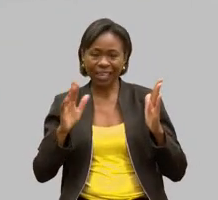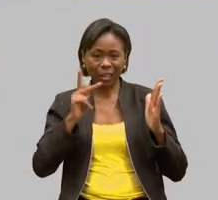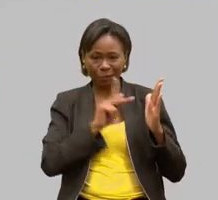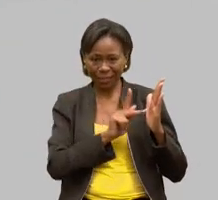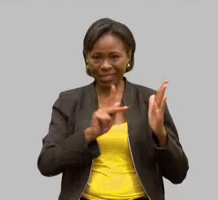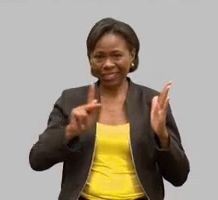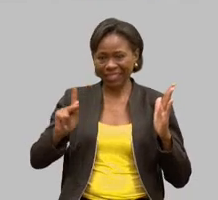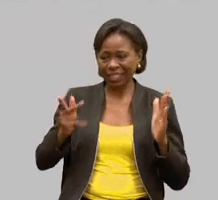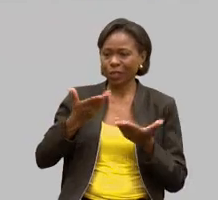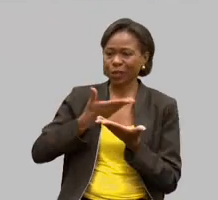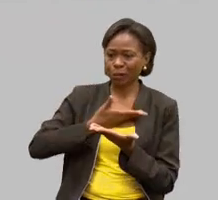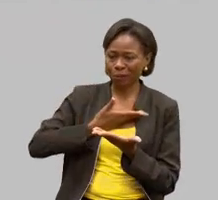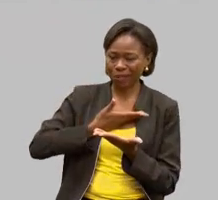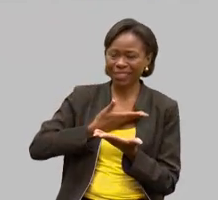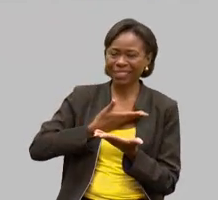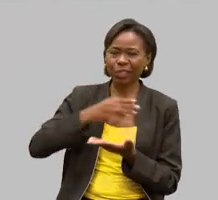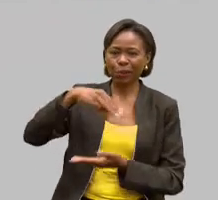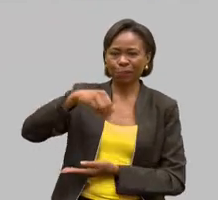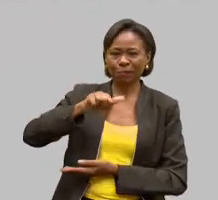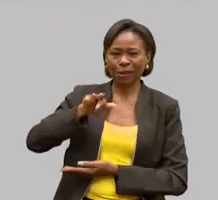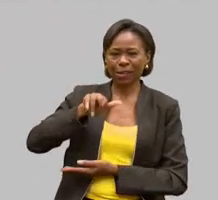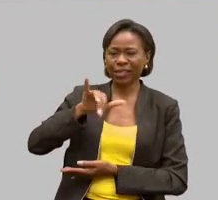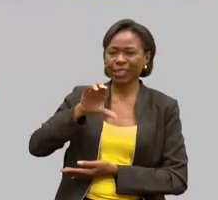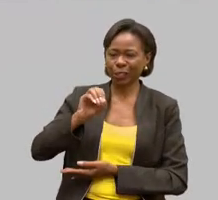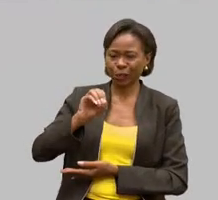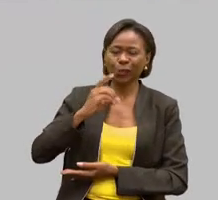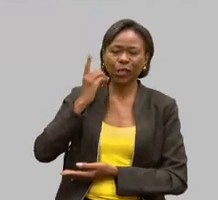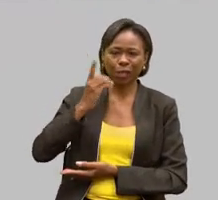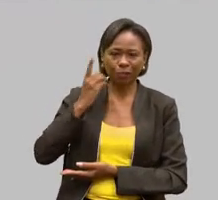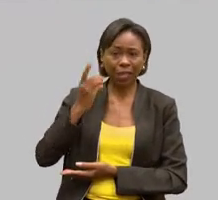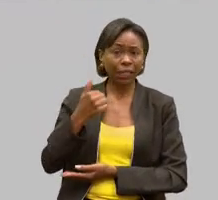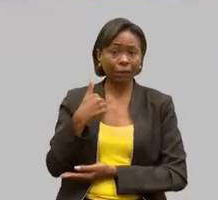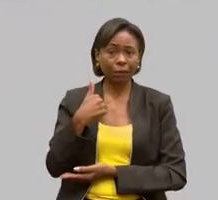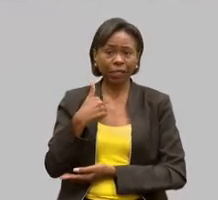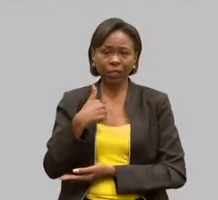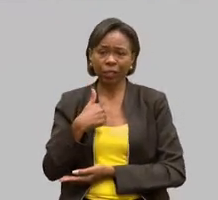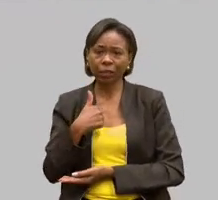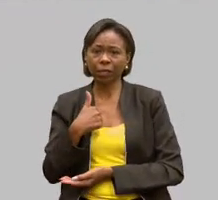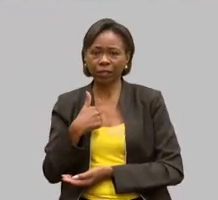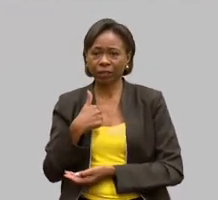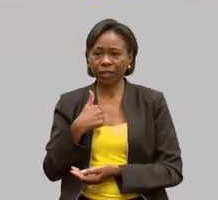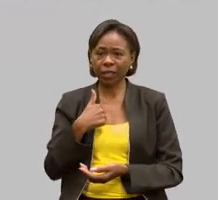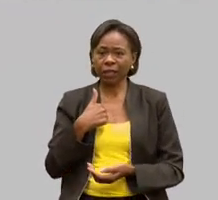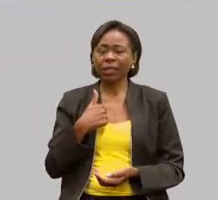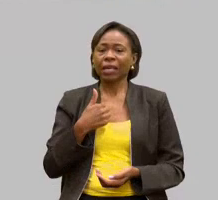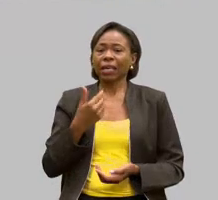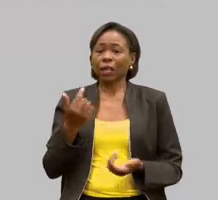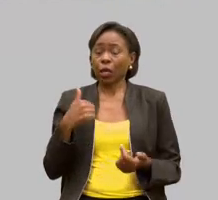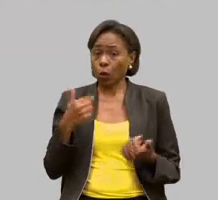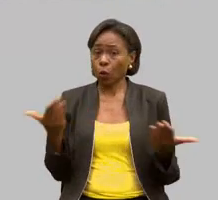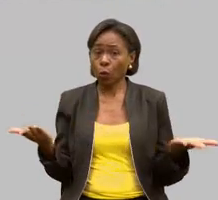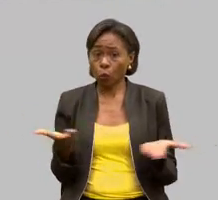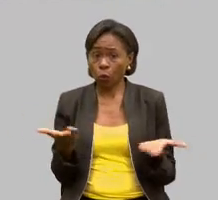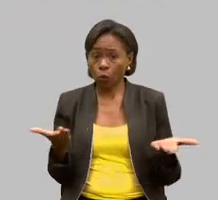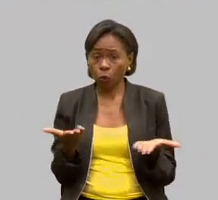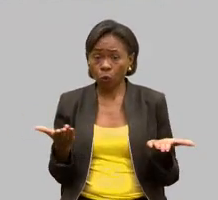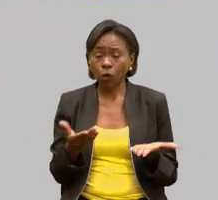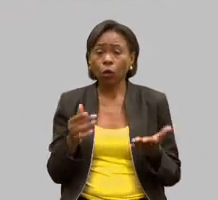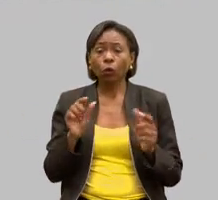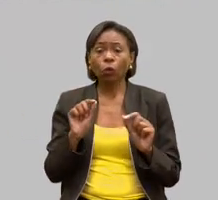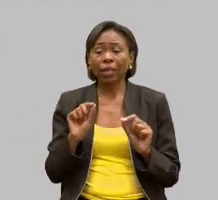competente deputado, doutor Maurício, que tive a satisfação de presidir, meu caro, e hoje, tão bem conduzida pelo ilustre deputado,